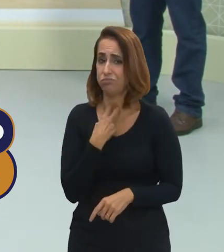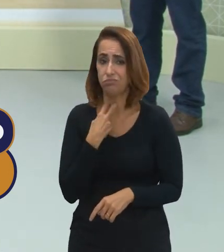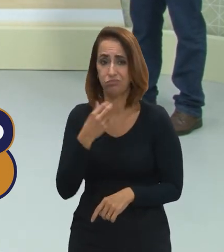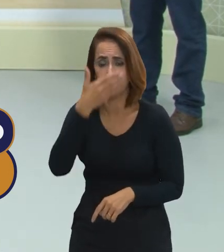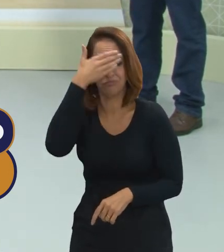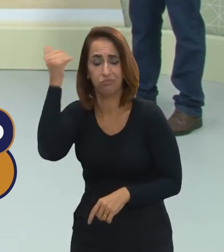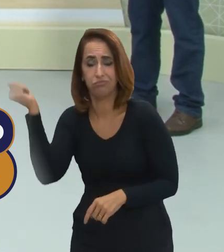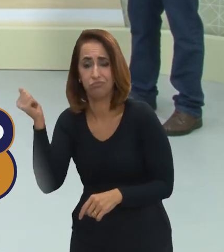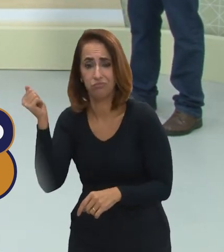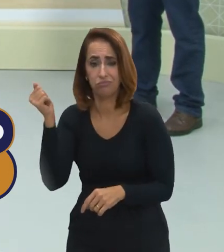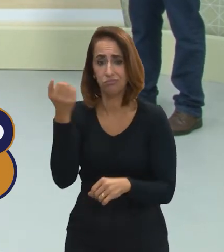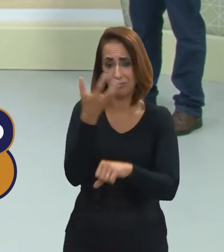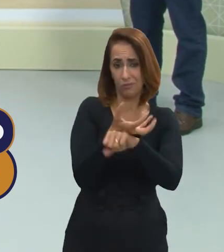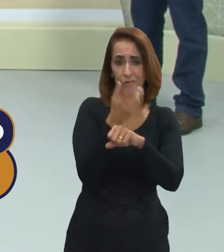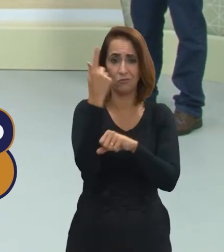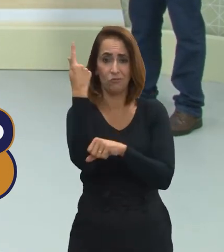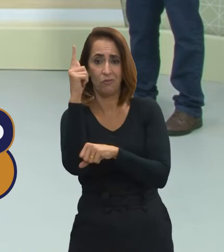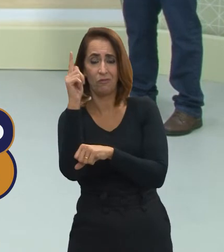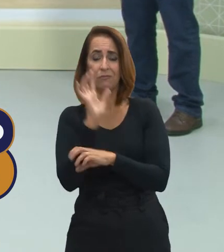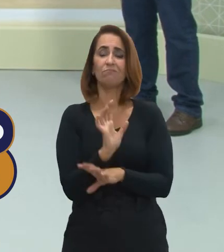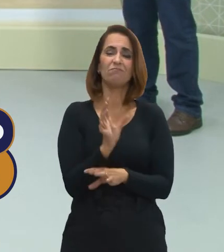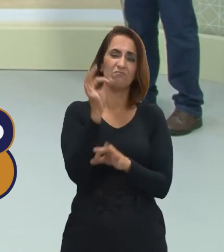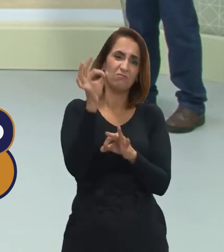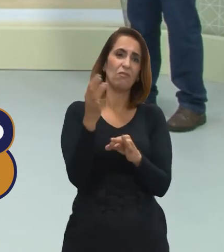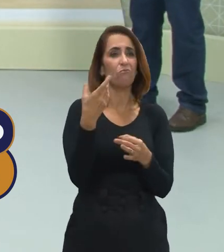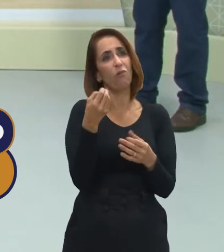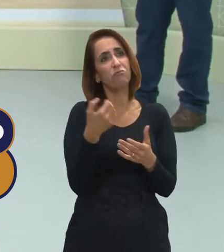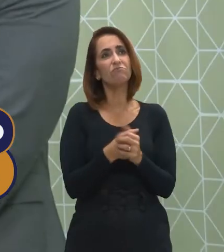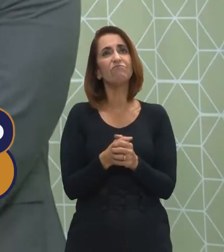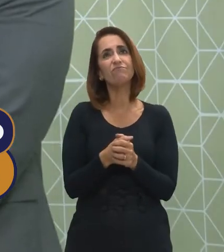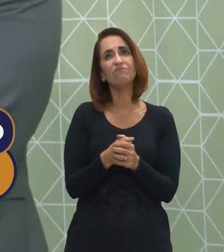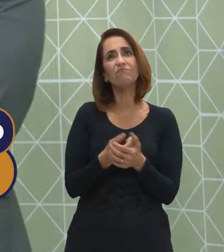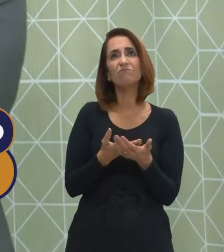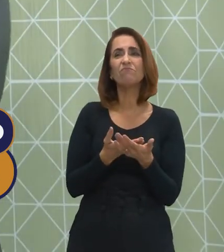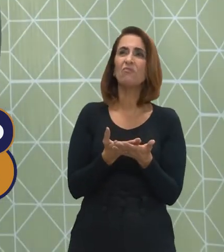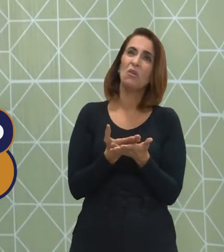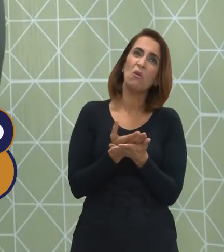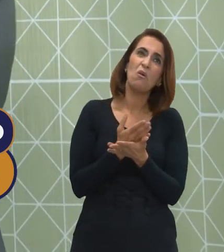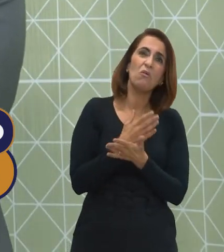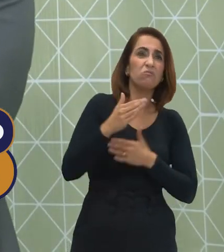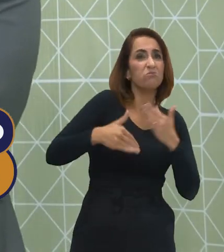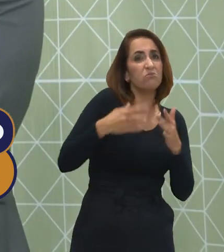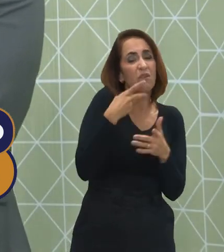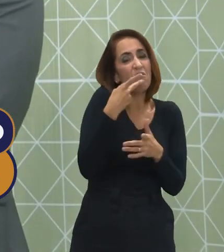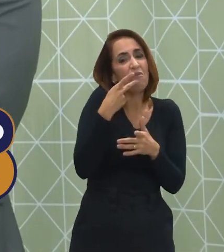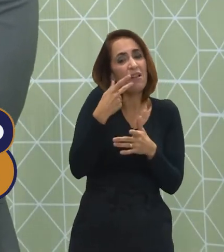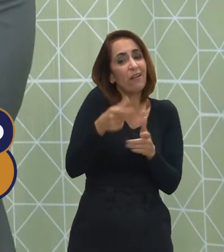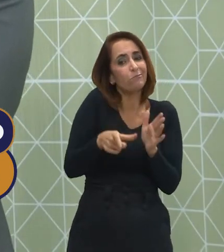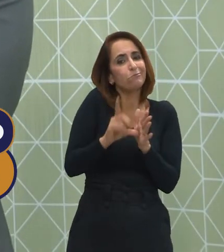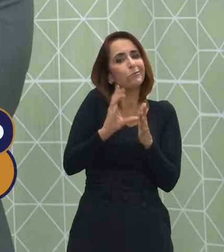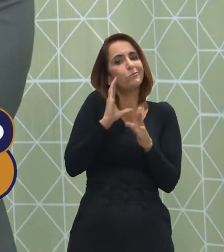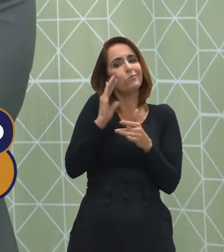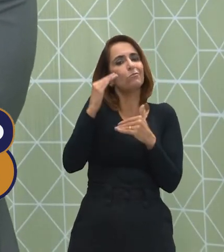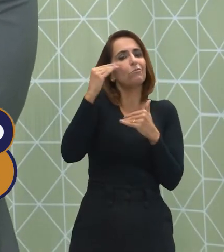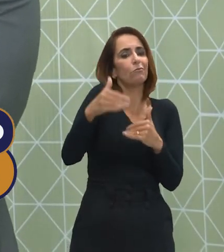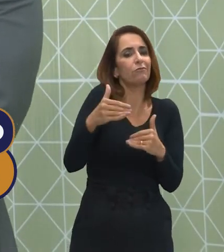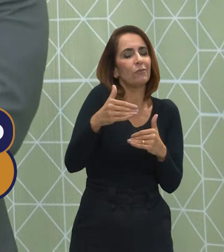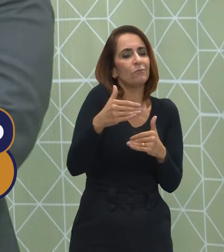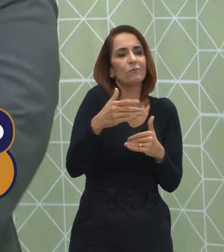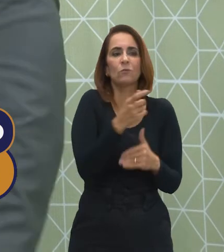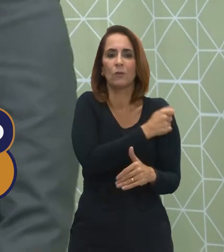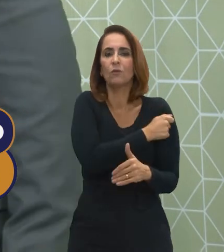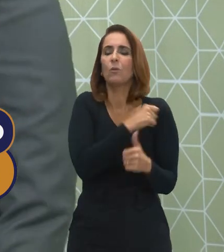na disciplina de geografia? Certo. Bom, eu costumo dizer que nas vésperas de uma prova o